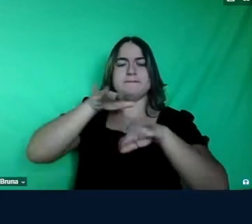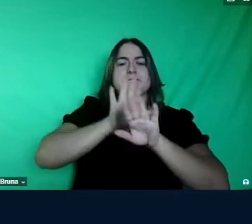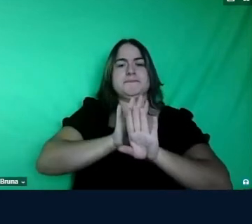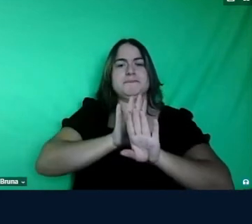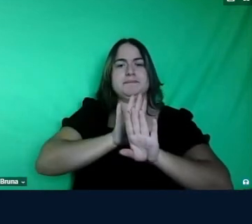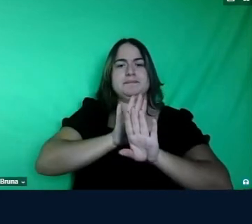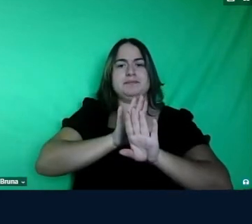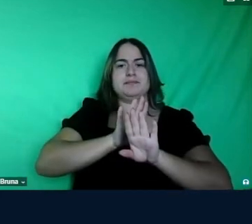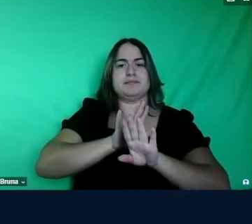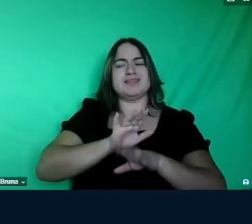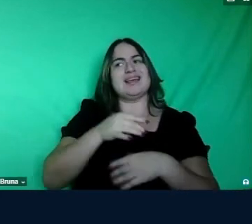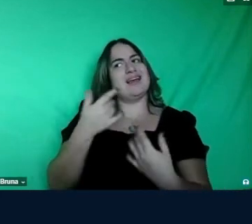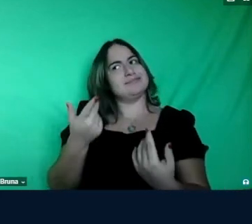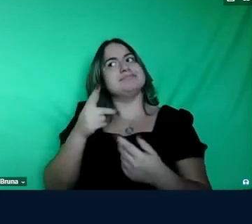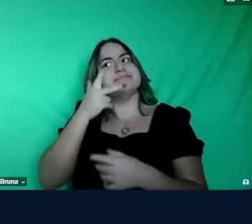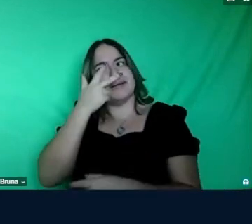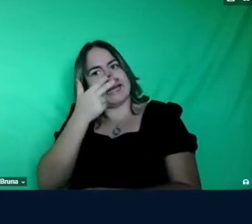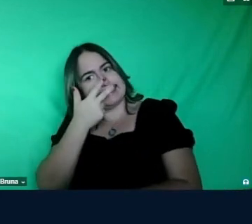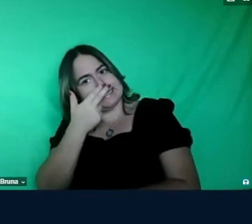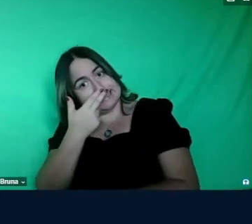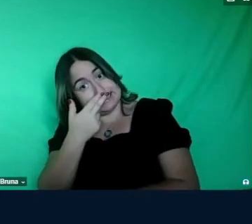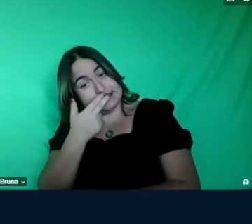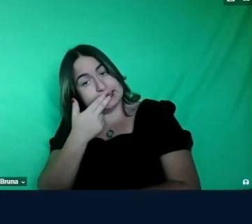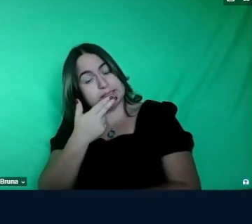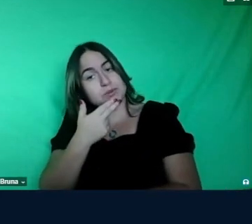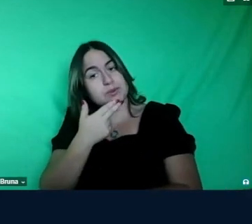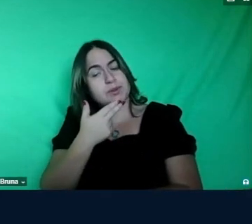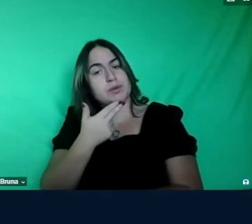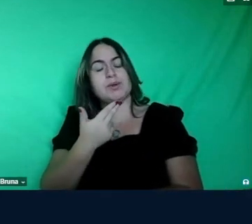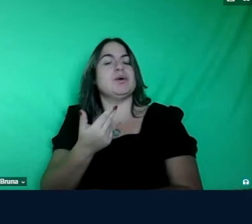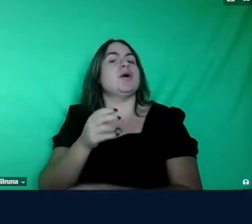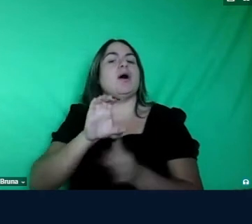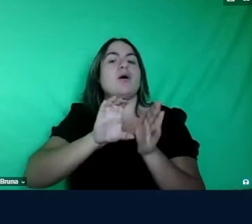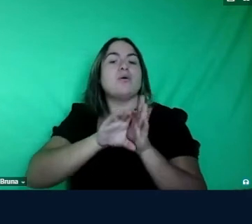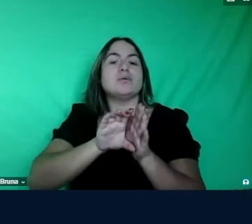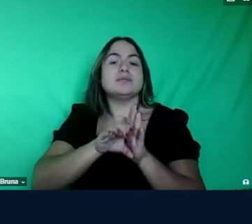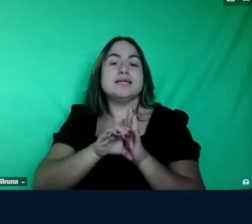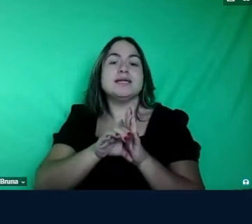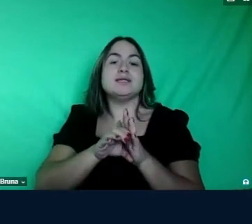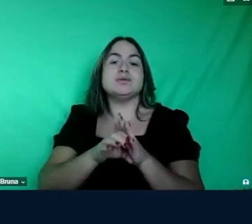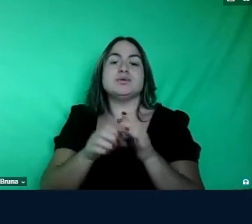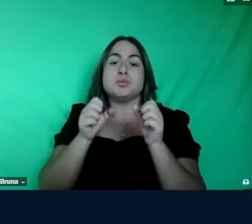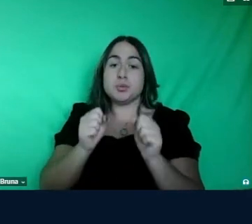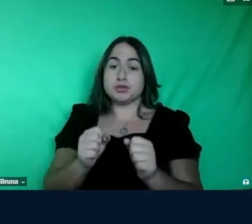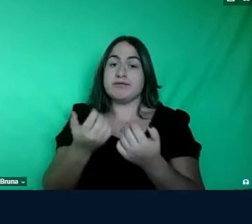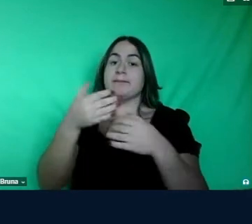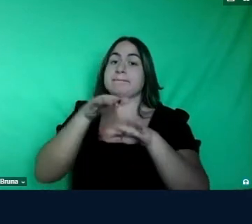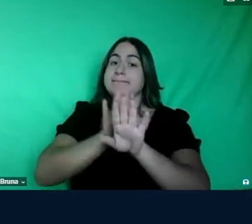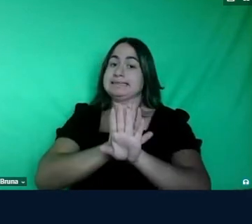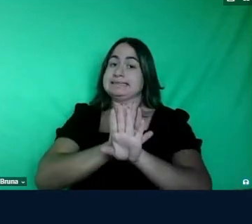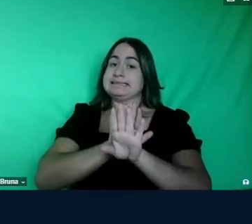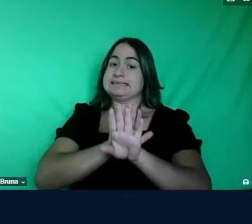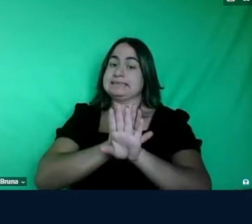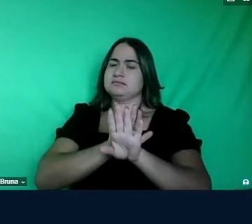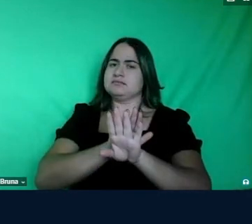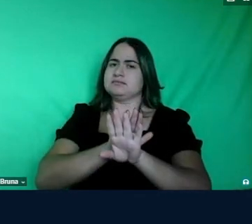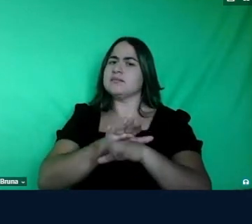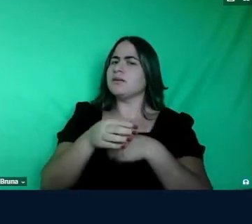similar ao conceito de competência implícita como assim